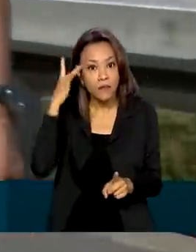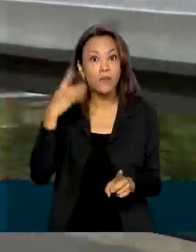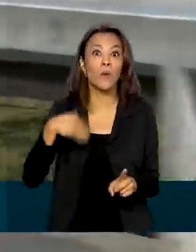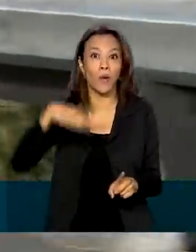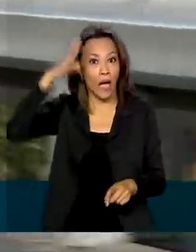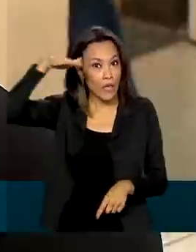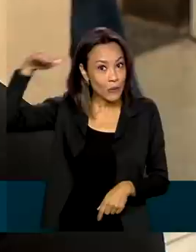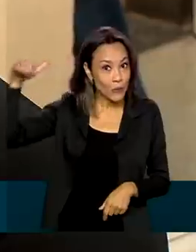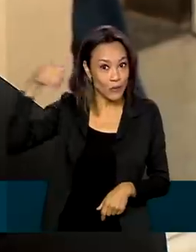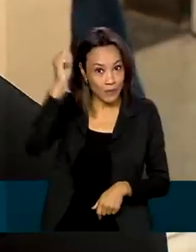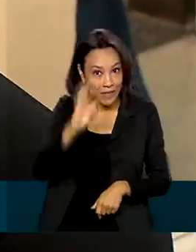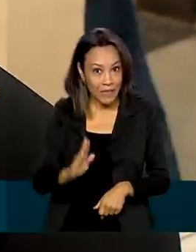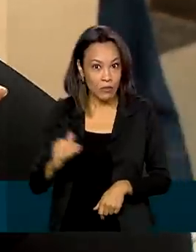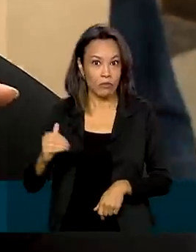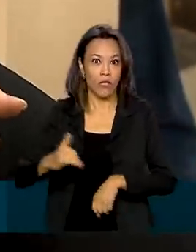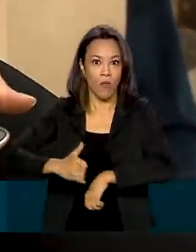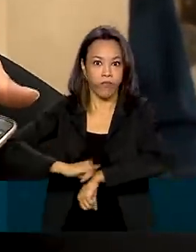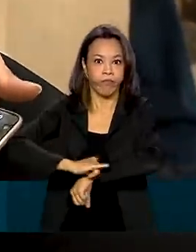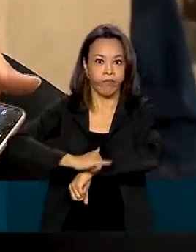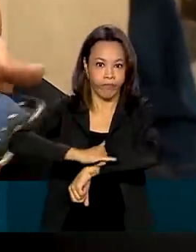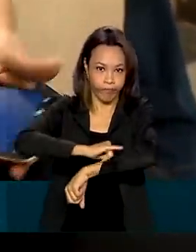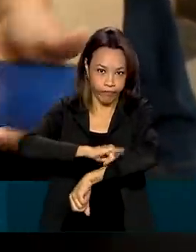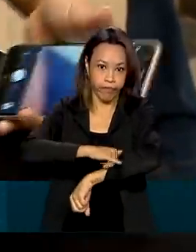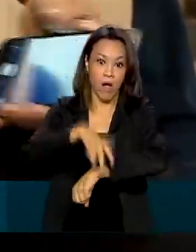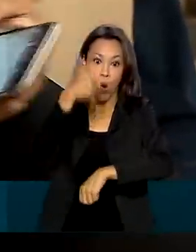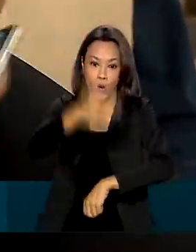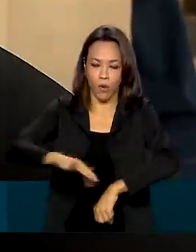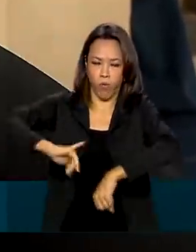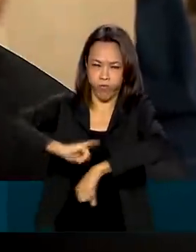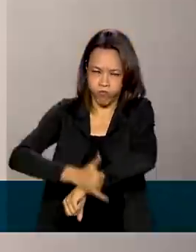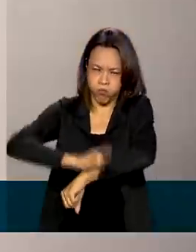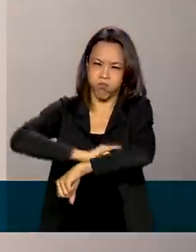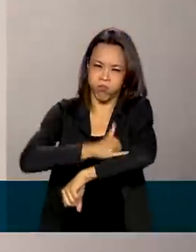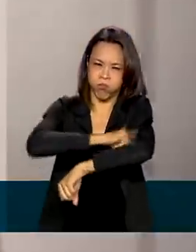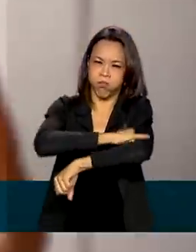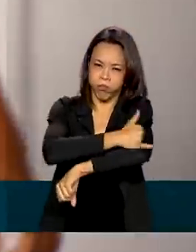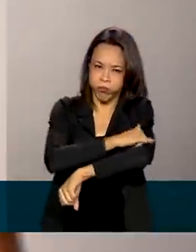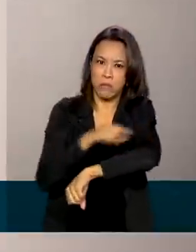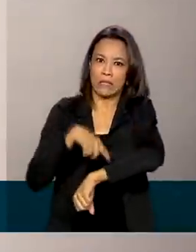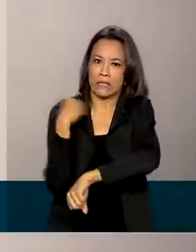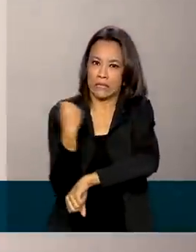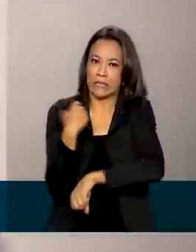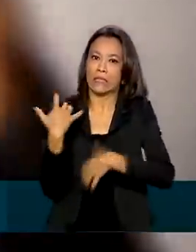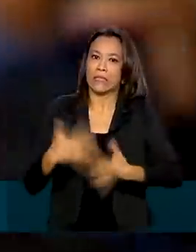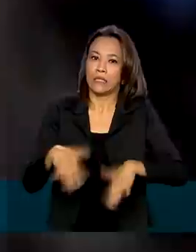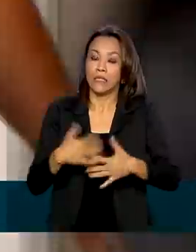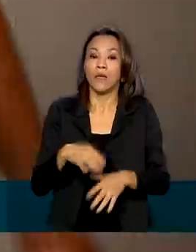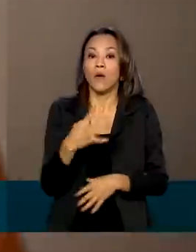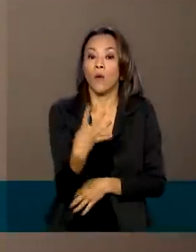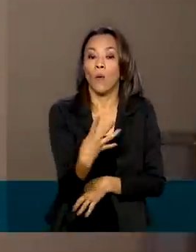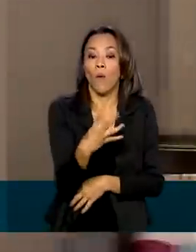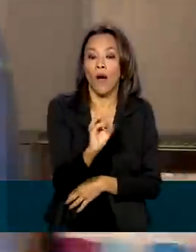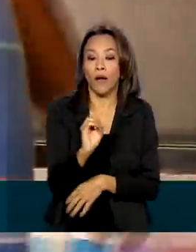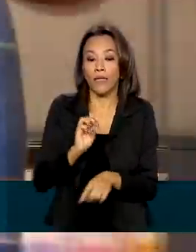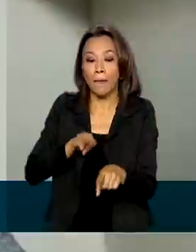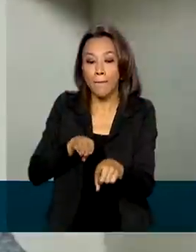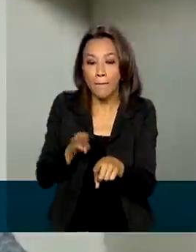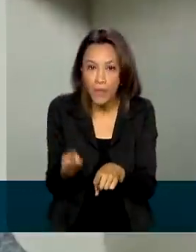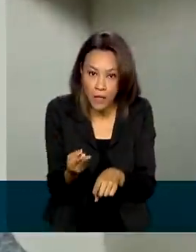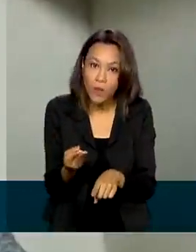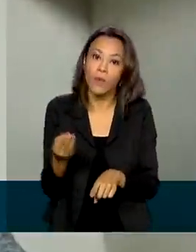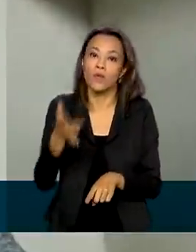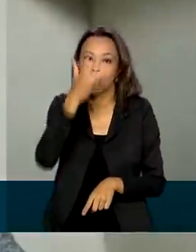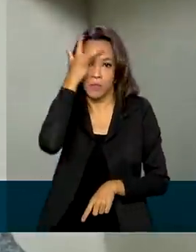acima do peso. Já a obesidade, que é uma doença crônica, atinge 40 milhões de brasileiros.